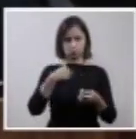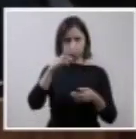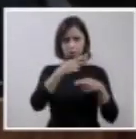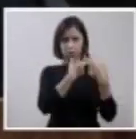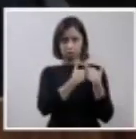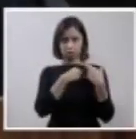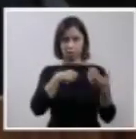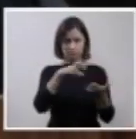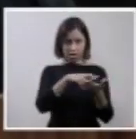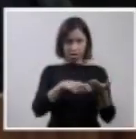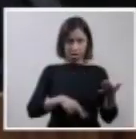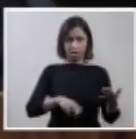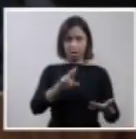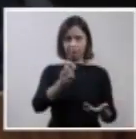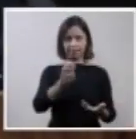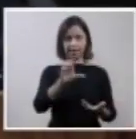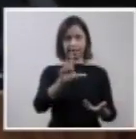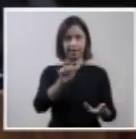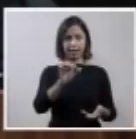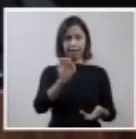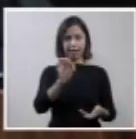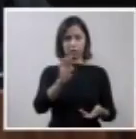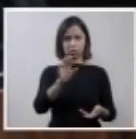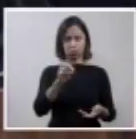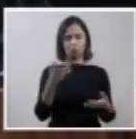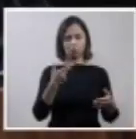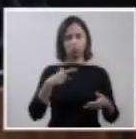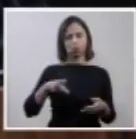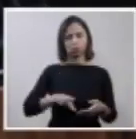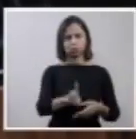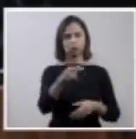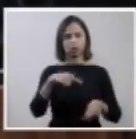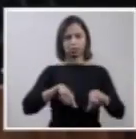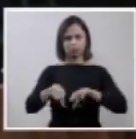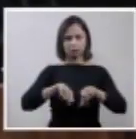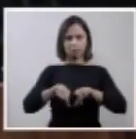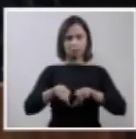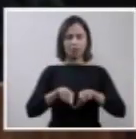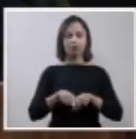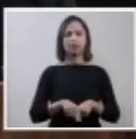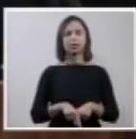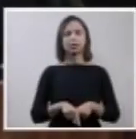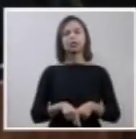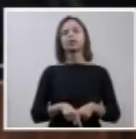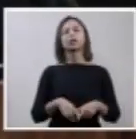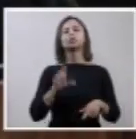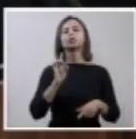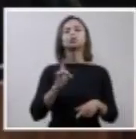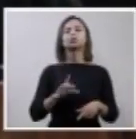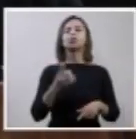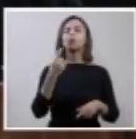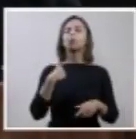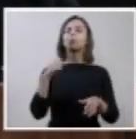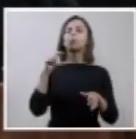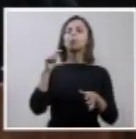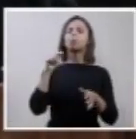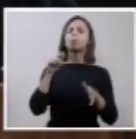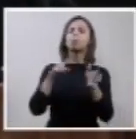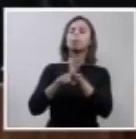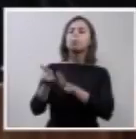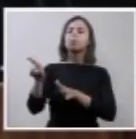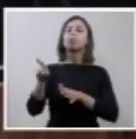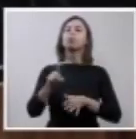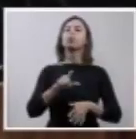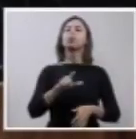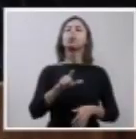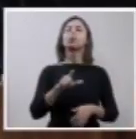da sequência, portanto, aos trabalhos, eu indago ao doutor Luiz Roberto Barroso,